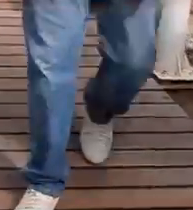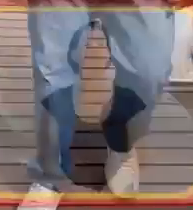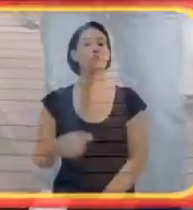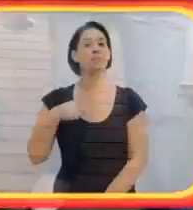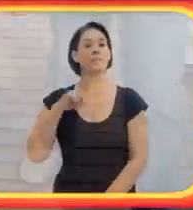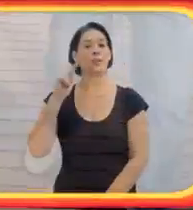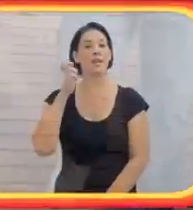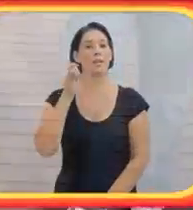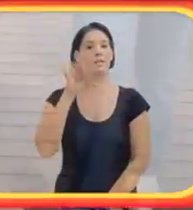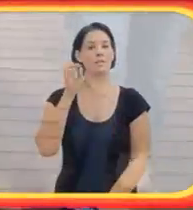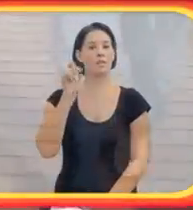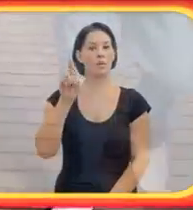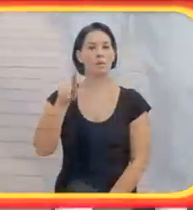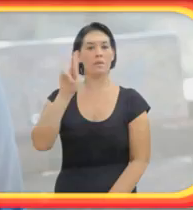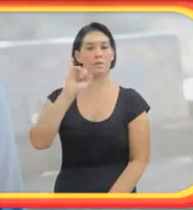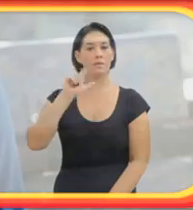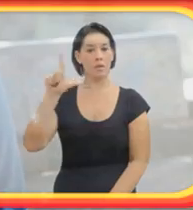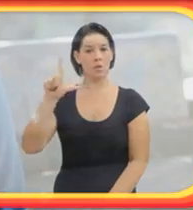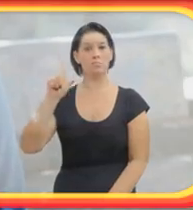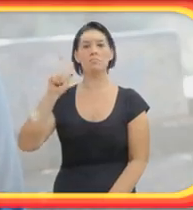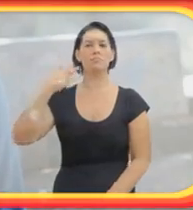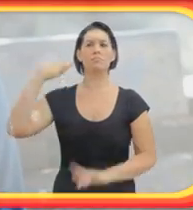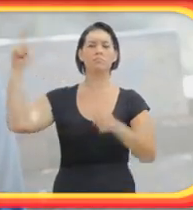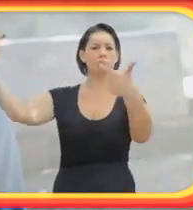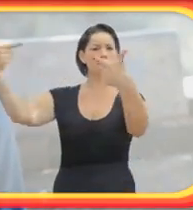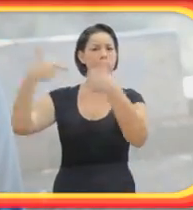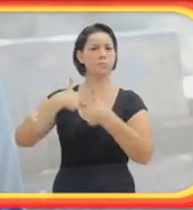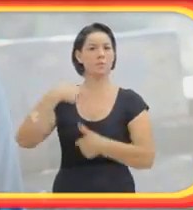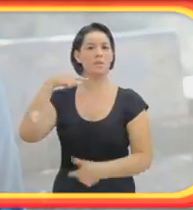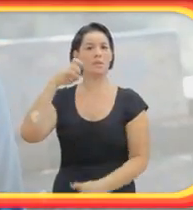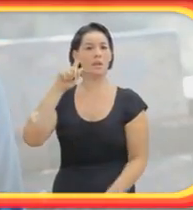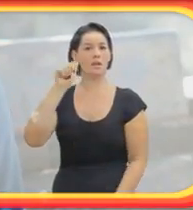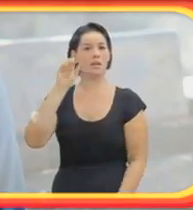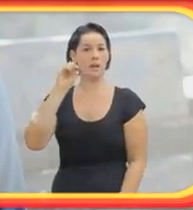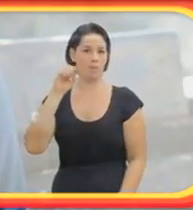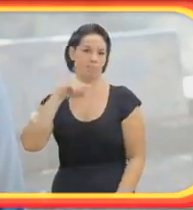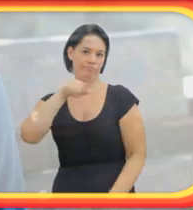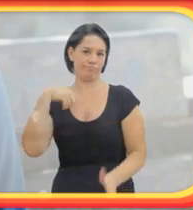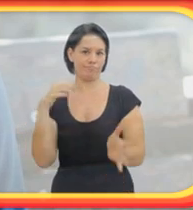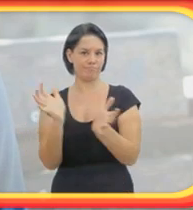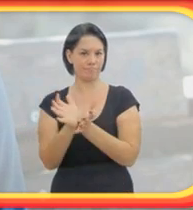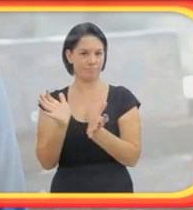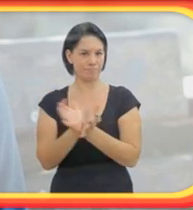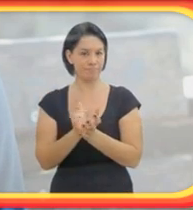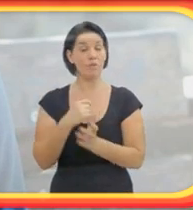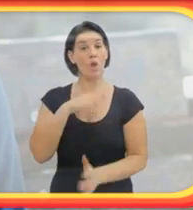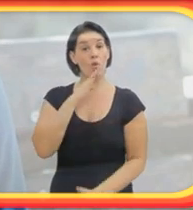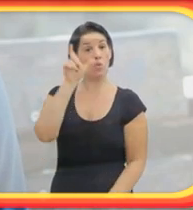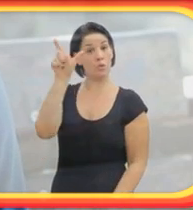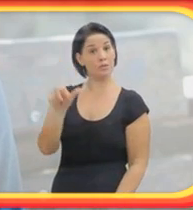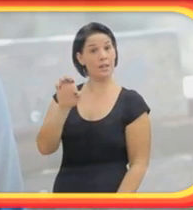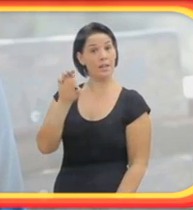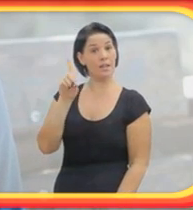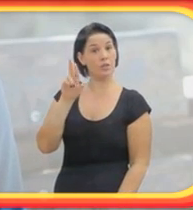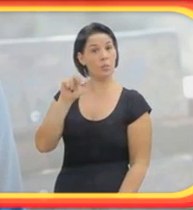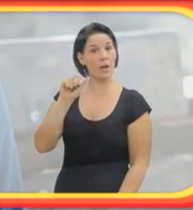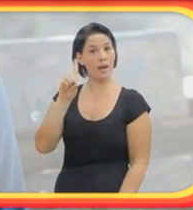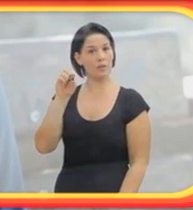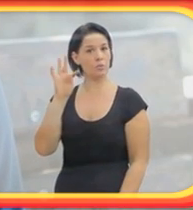Eu sou Heitor Rio, mais conhecido como Negão na nossa turma. Conheci o Eduardo Torto em